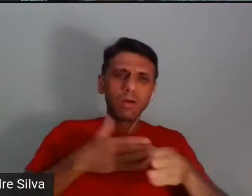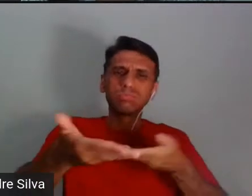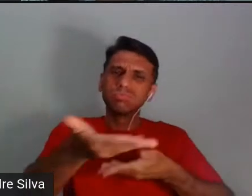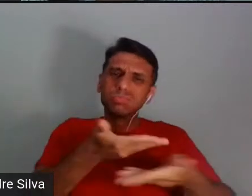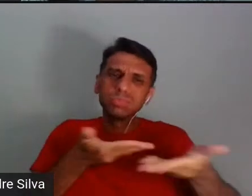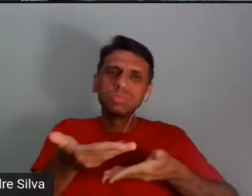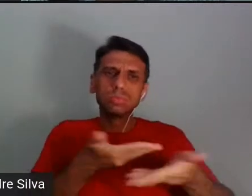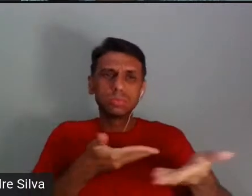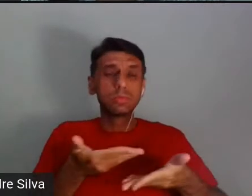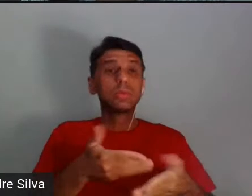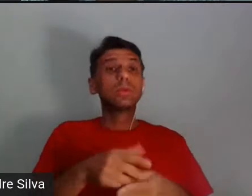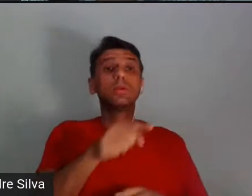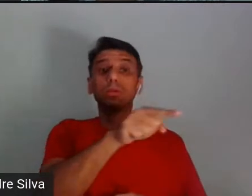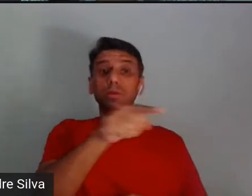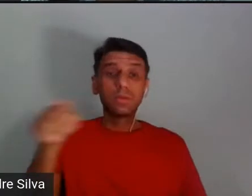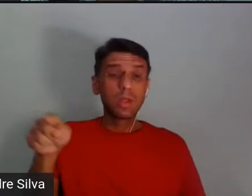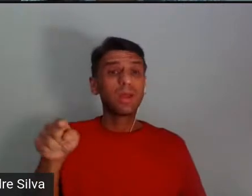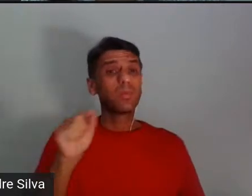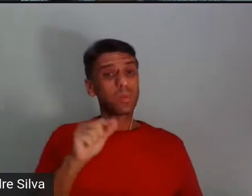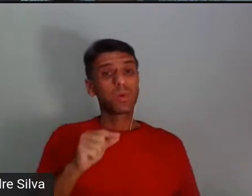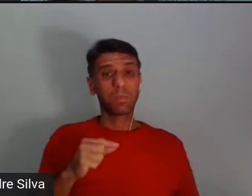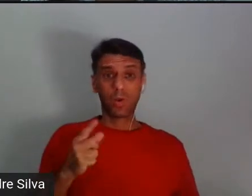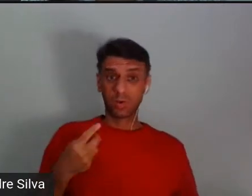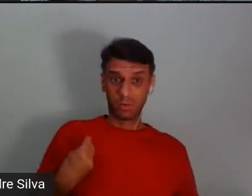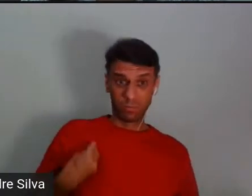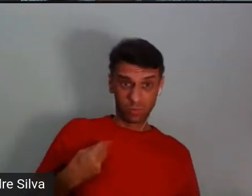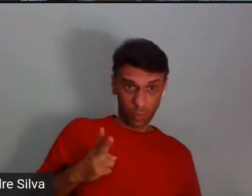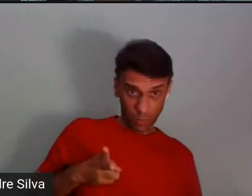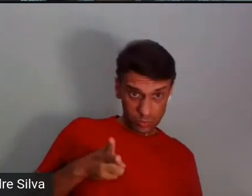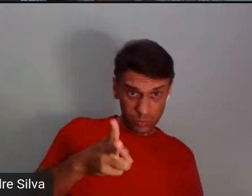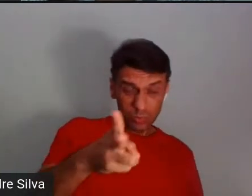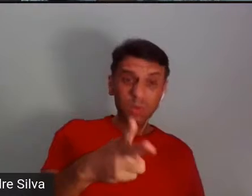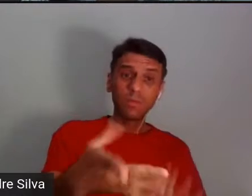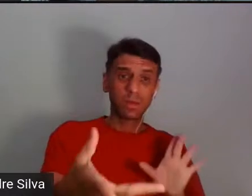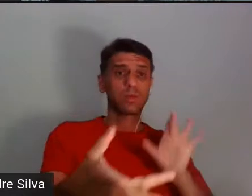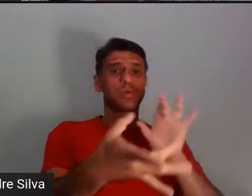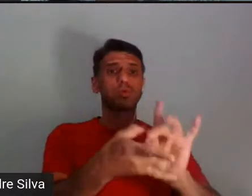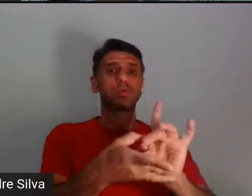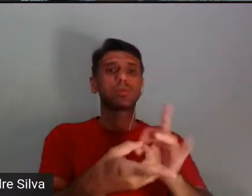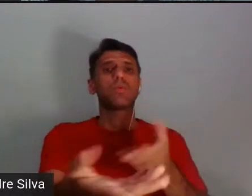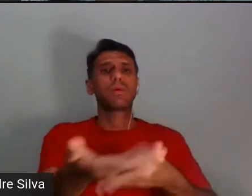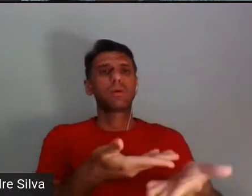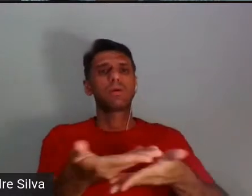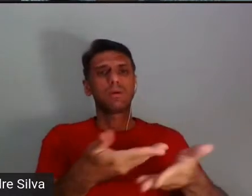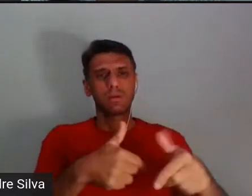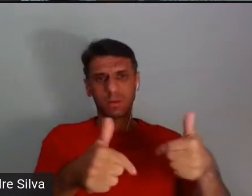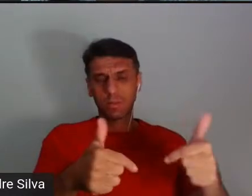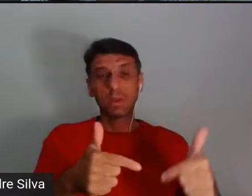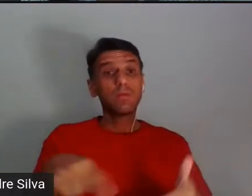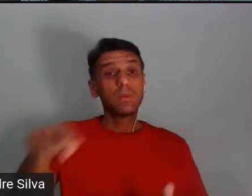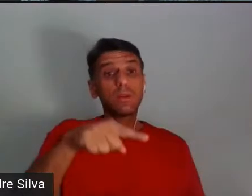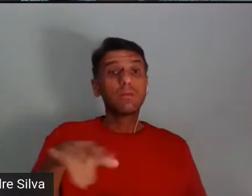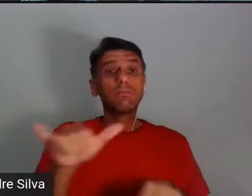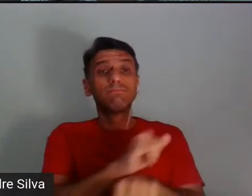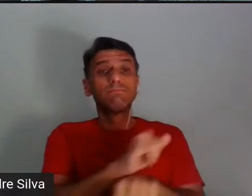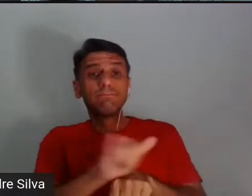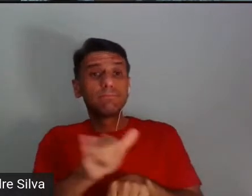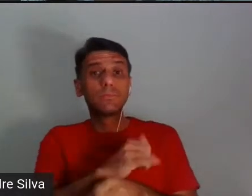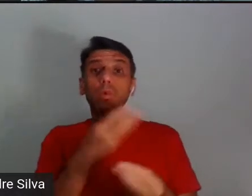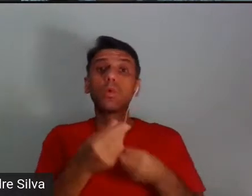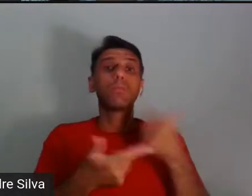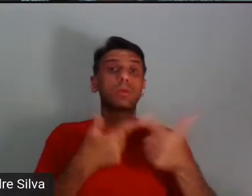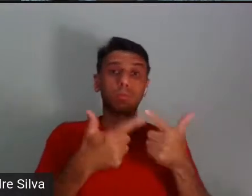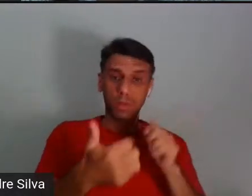vocês, é uma questão de sobrevivência. A gente vai ter que trabalhar em conjunto. A gente vai ter que achar formas de trabalhar em conjunto.